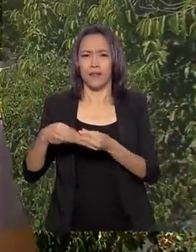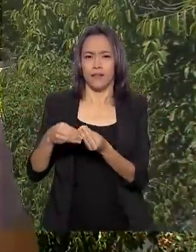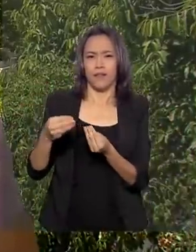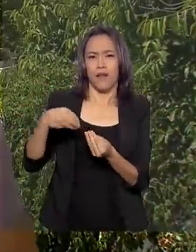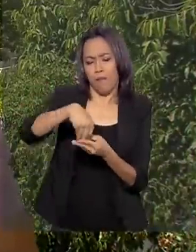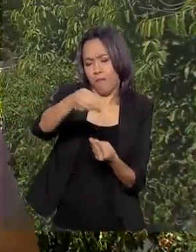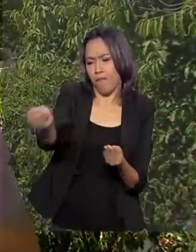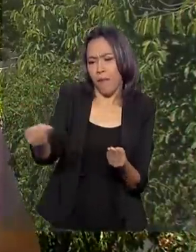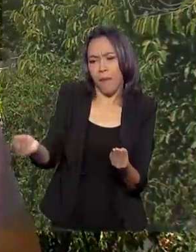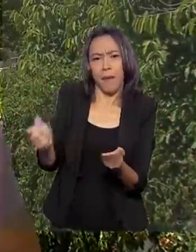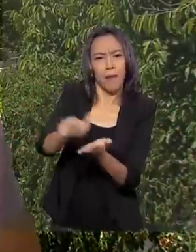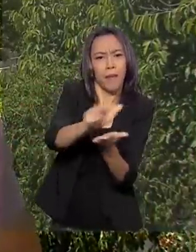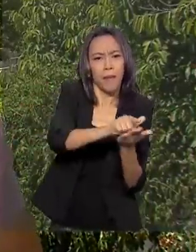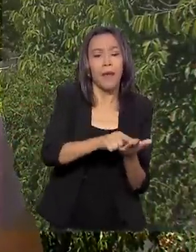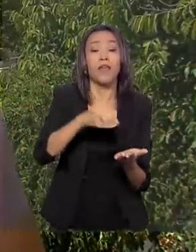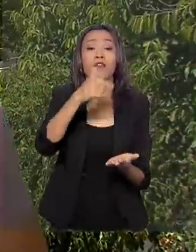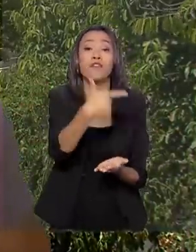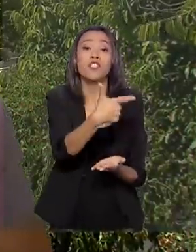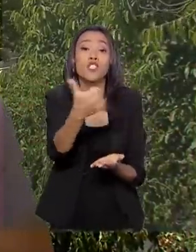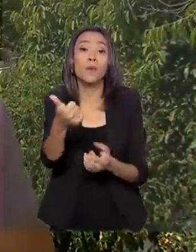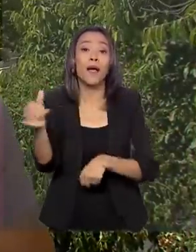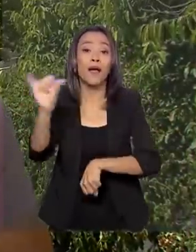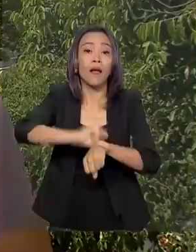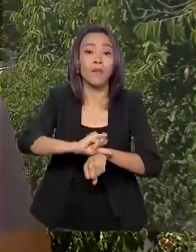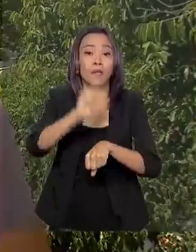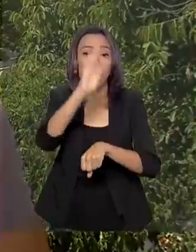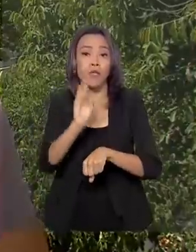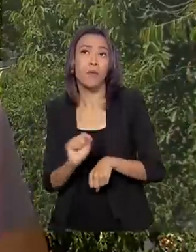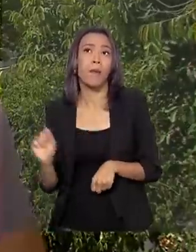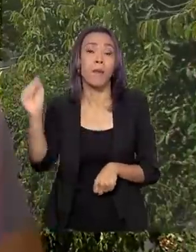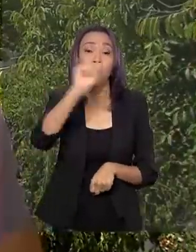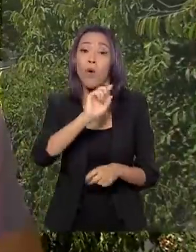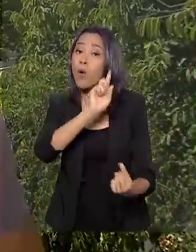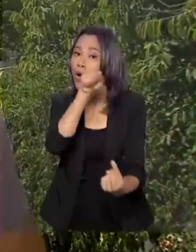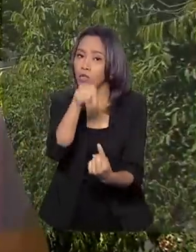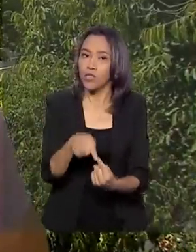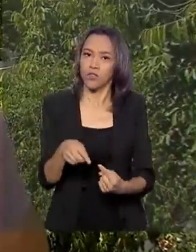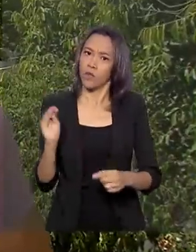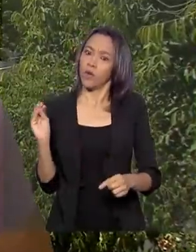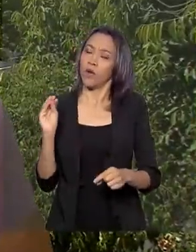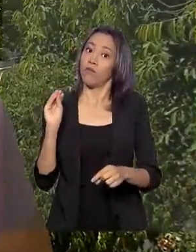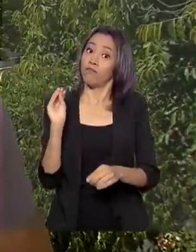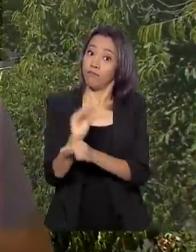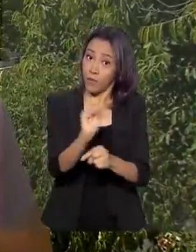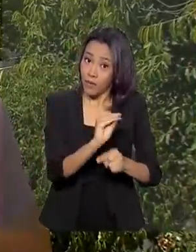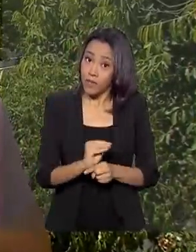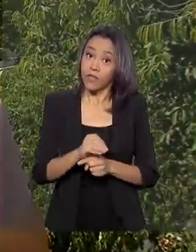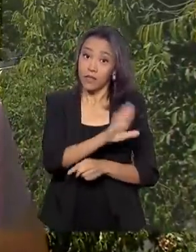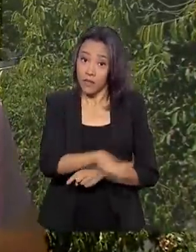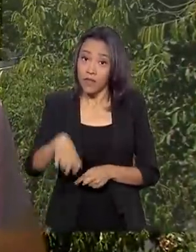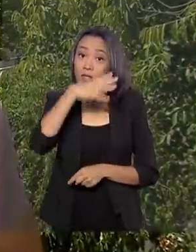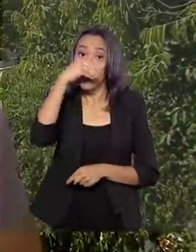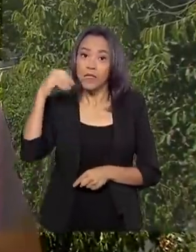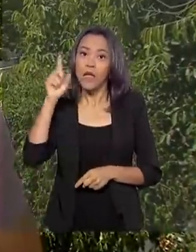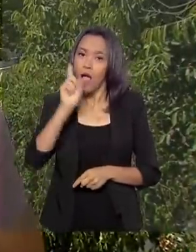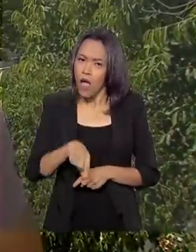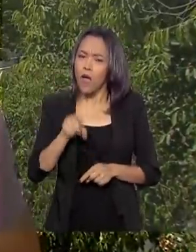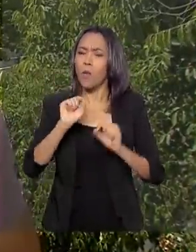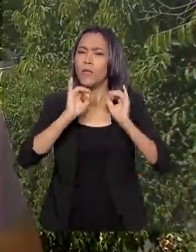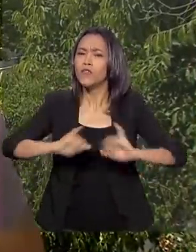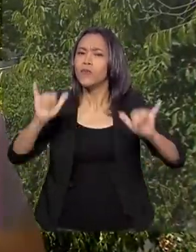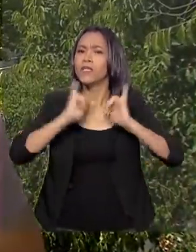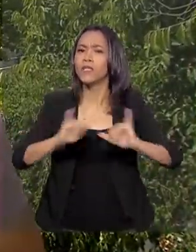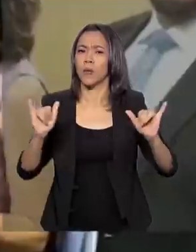folders em 21 capitais brasileiras com informações para a proteção de crianças e adolescentes. O material faz parte da campanha nacional